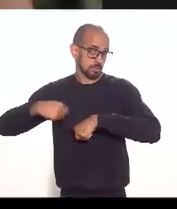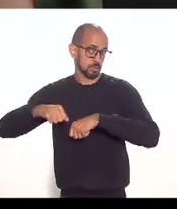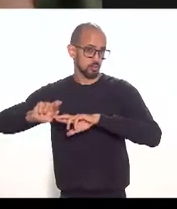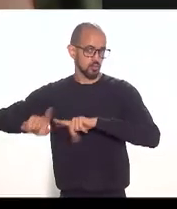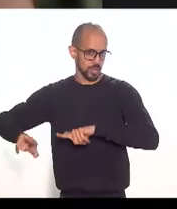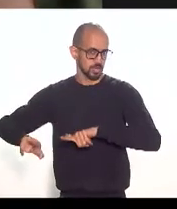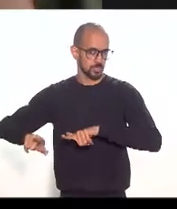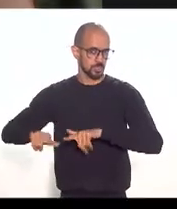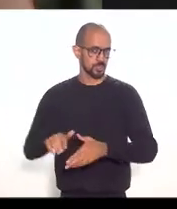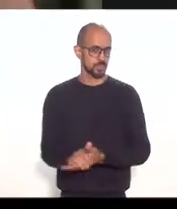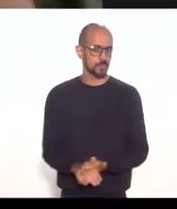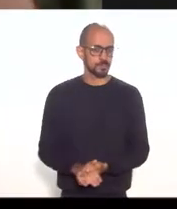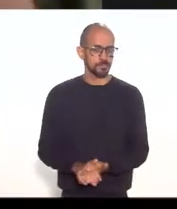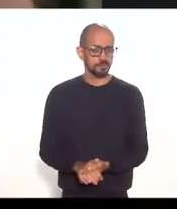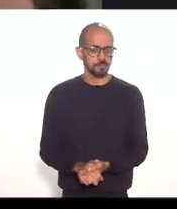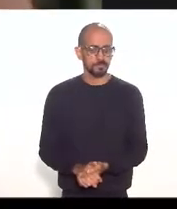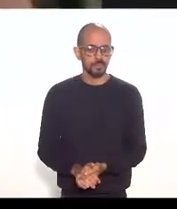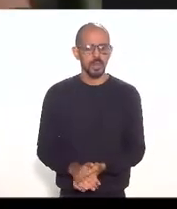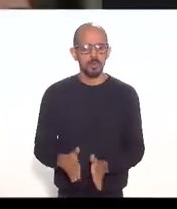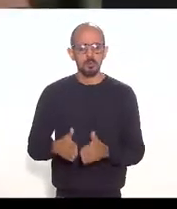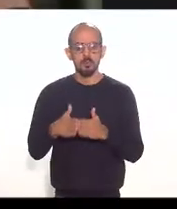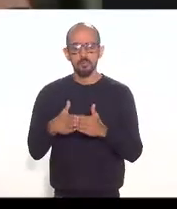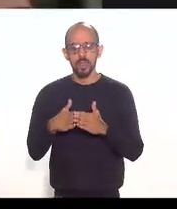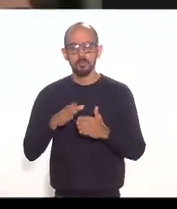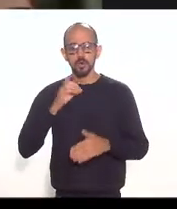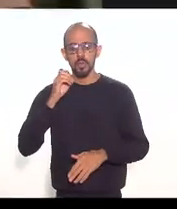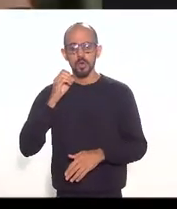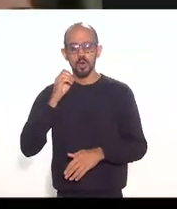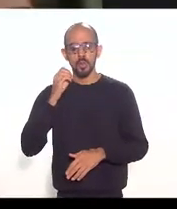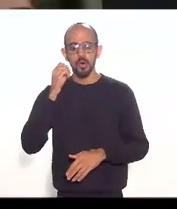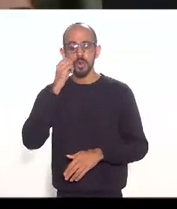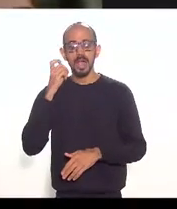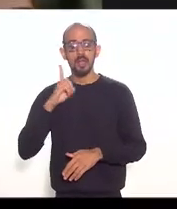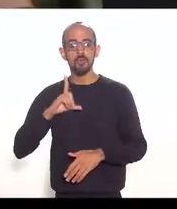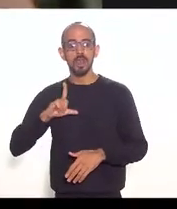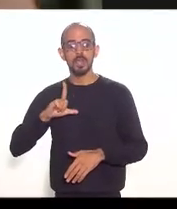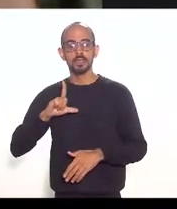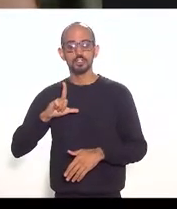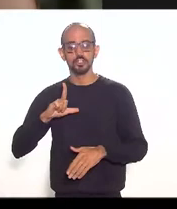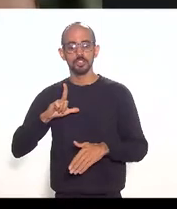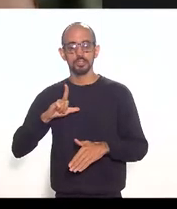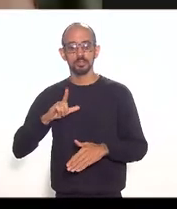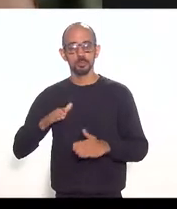com o... Otávio Leite, por favor, desliga seu microfone, sua voz está vazando.